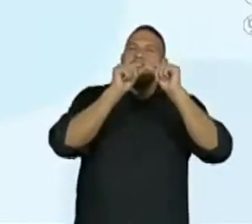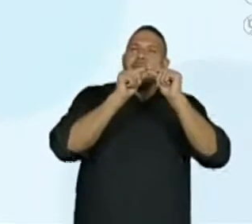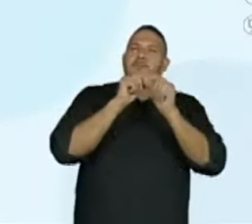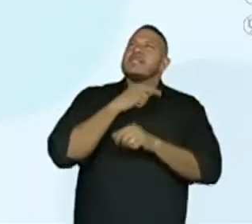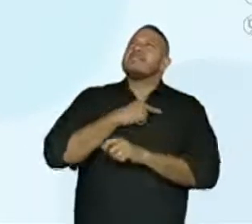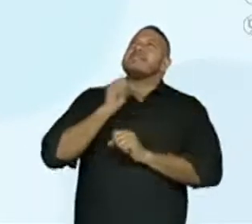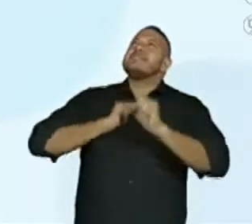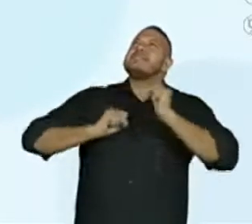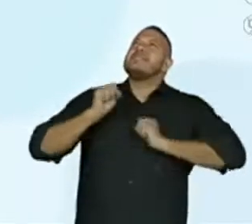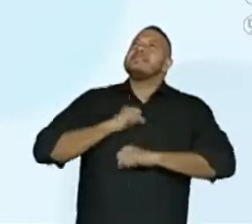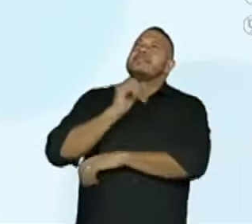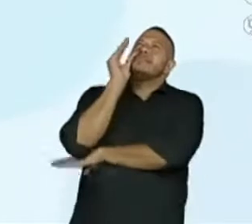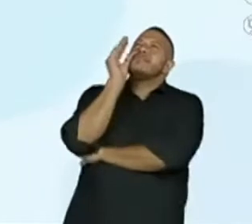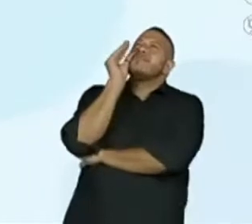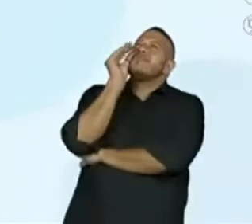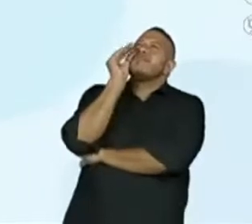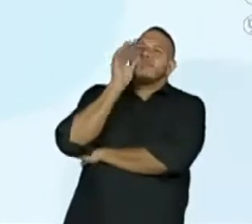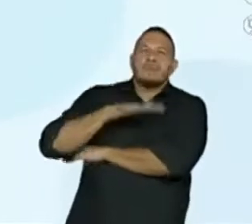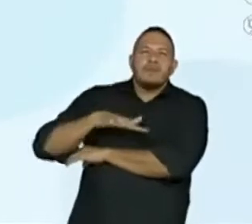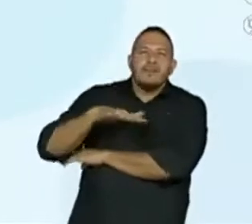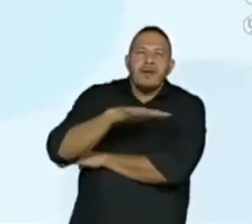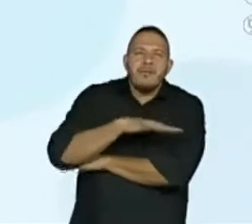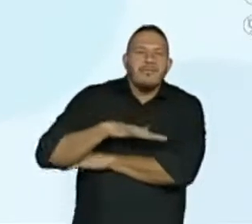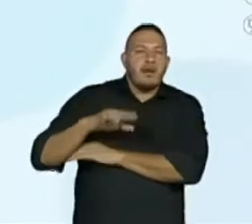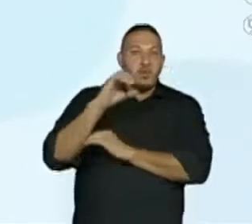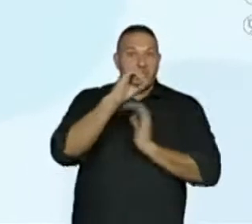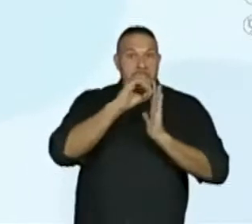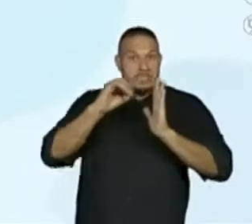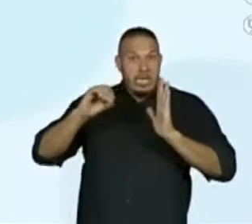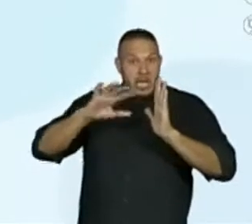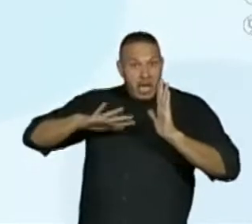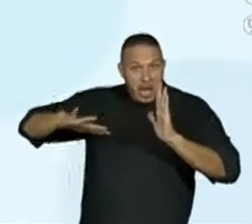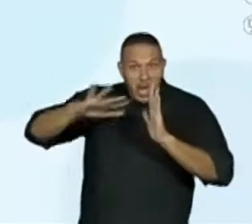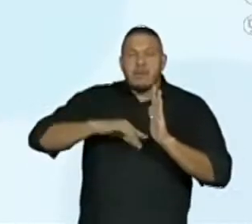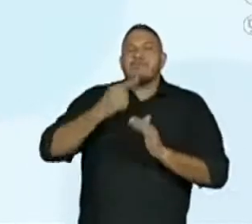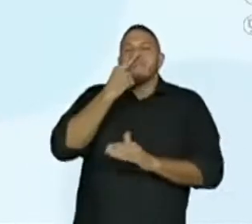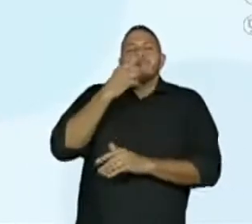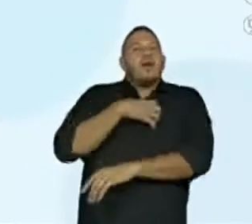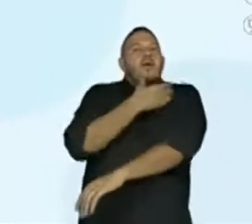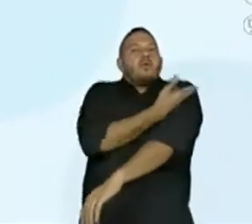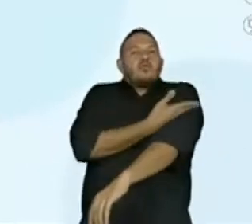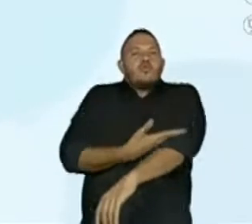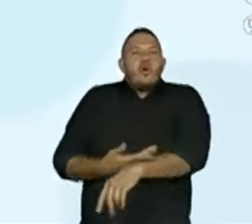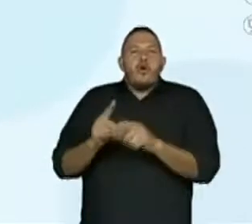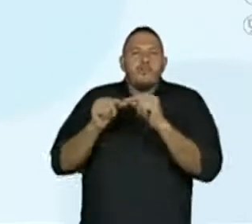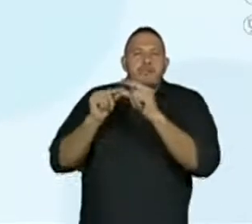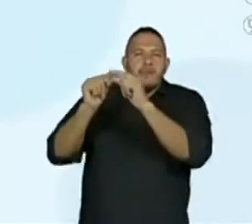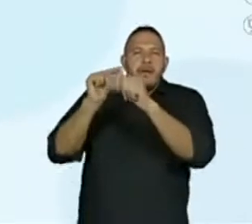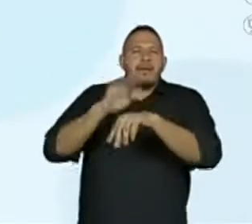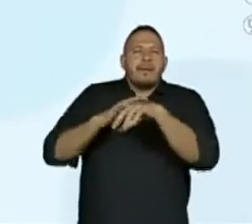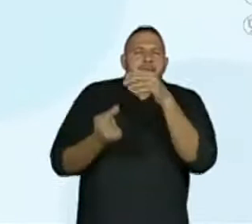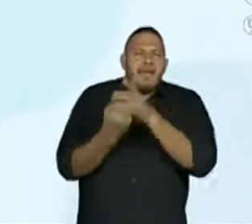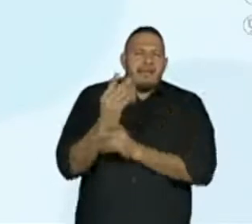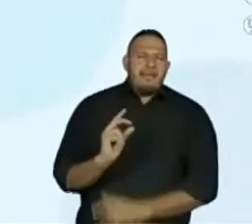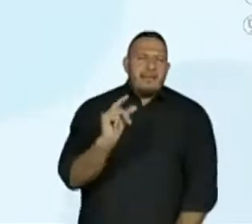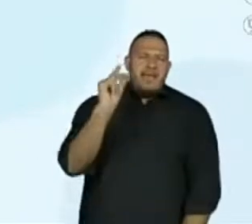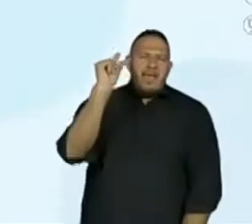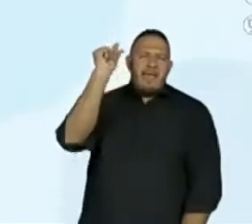aguçou a imaginação dos povos. O Ocidente se acostumou às constelações criadas na Grécia Antiga,